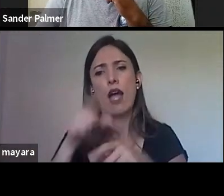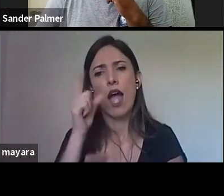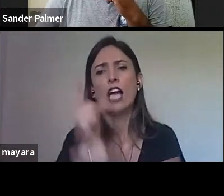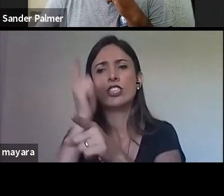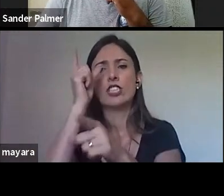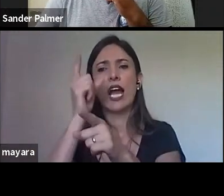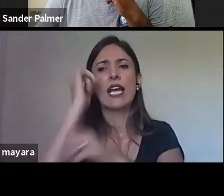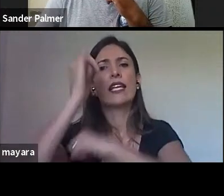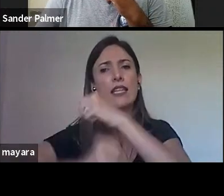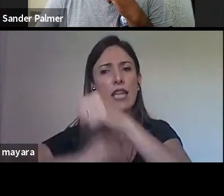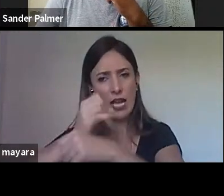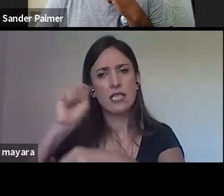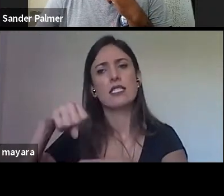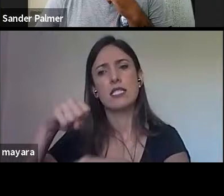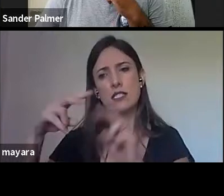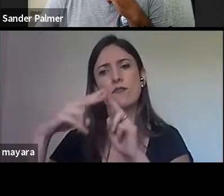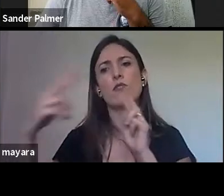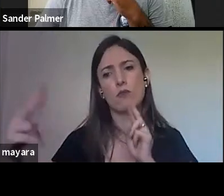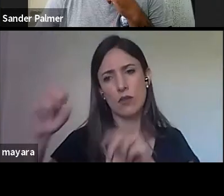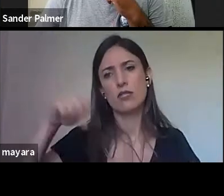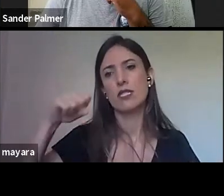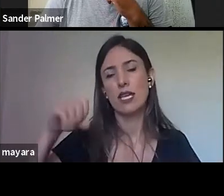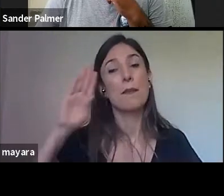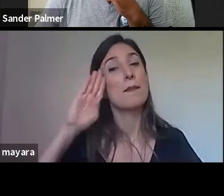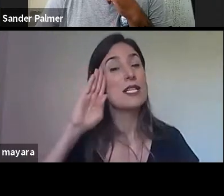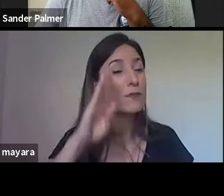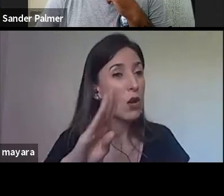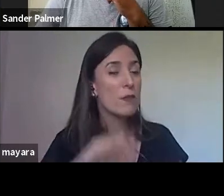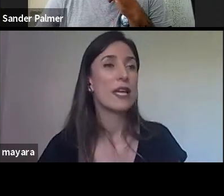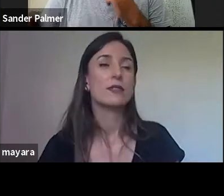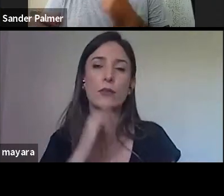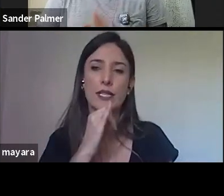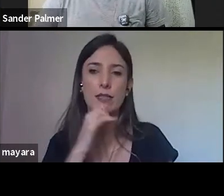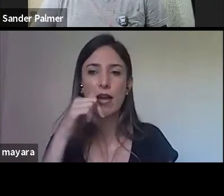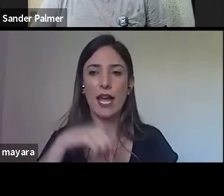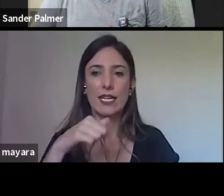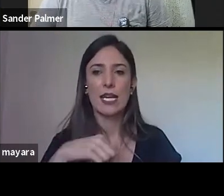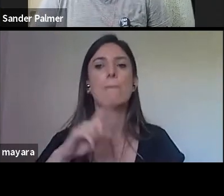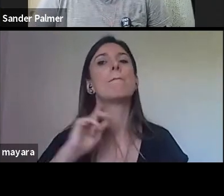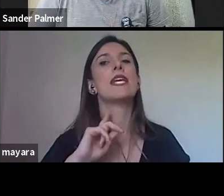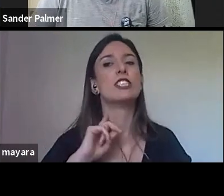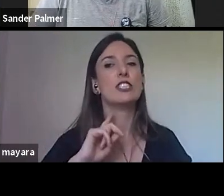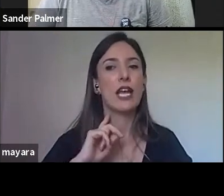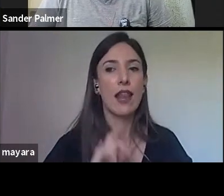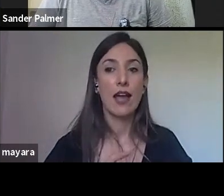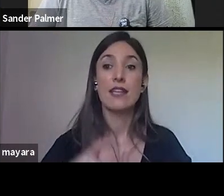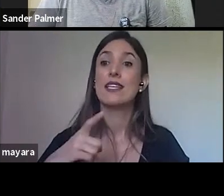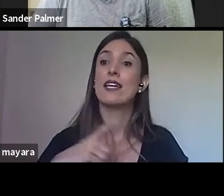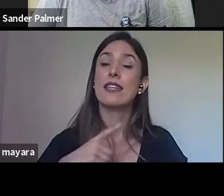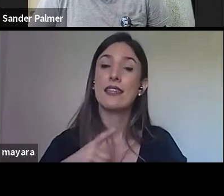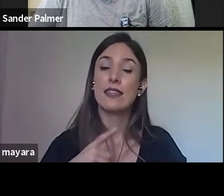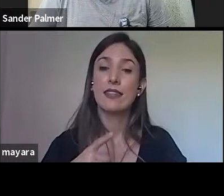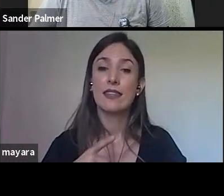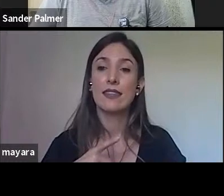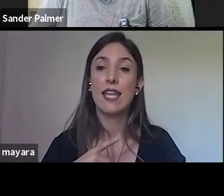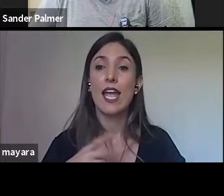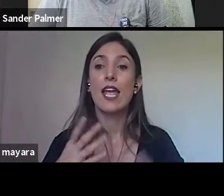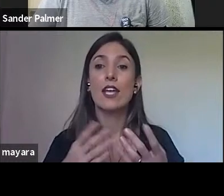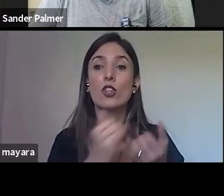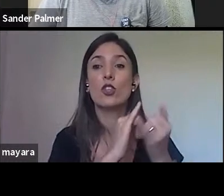fontes, né? Especialmente para o caso de Minas Gerais, a gente tem uma documentação muito precisa,